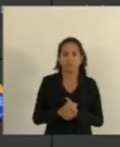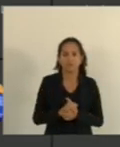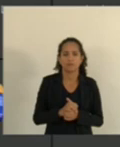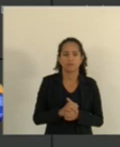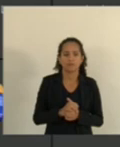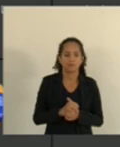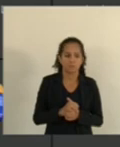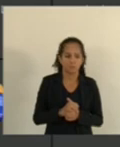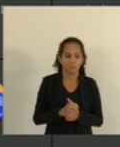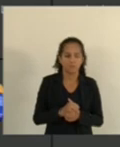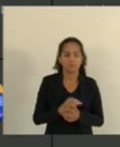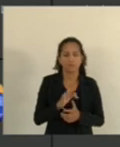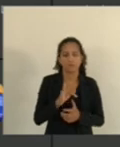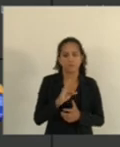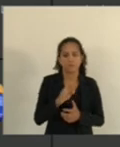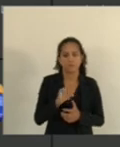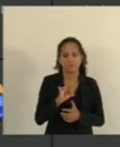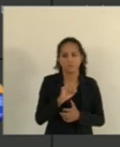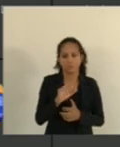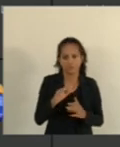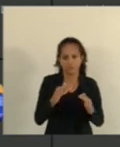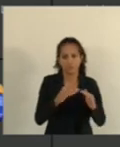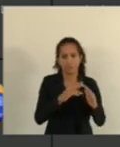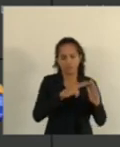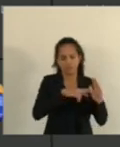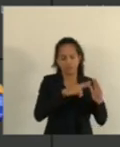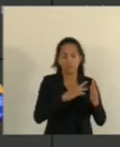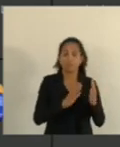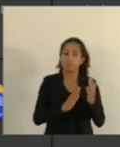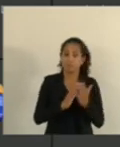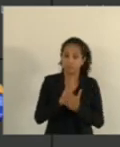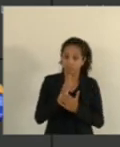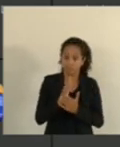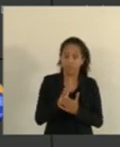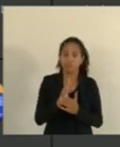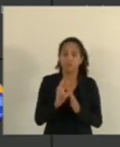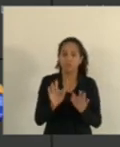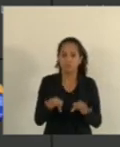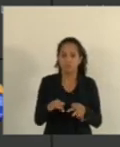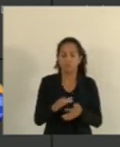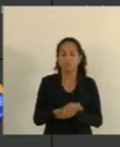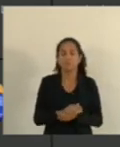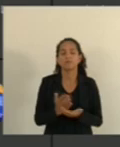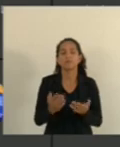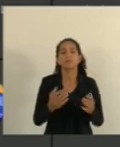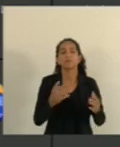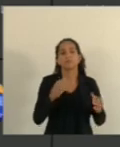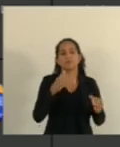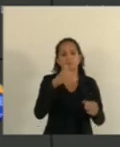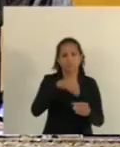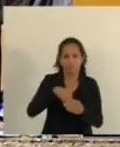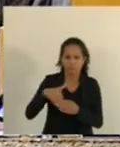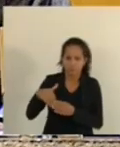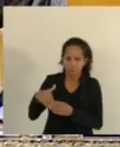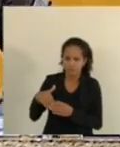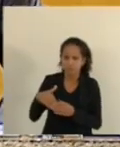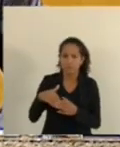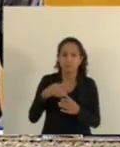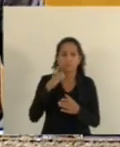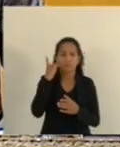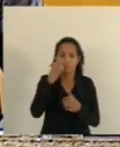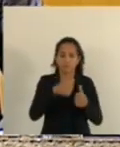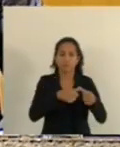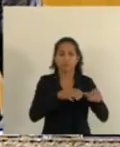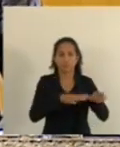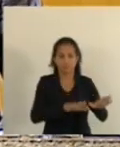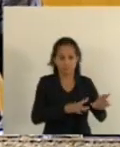Deputado Rafael Também Aprovada A redação Final Em votação Redação Final Os deputados Que aprovam